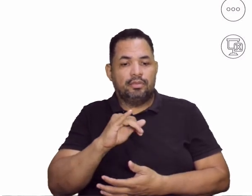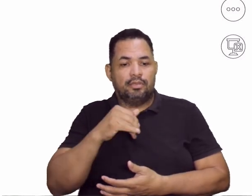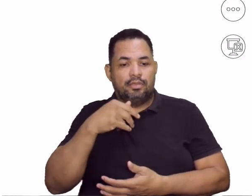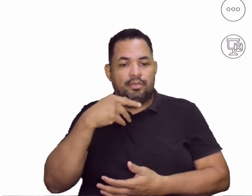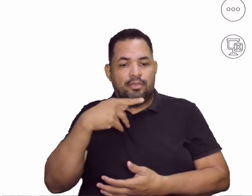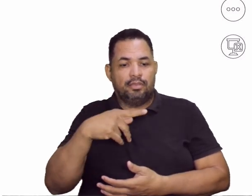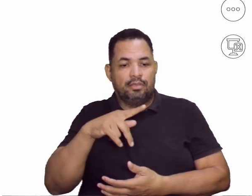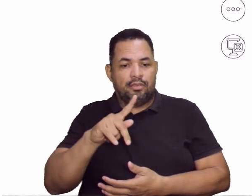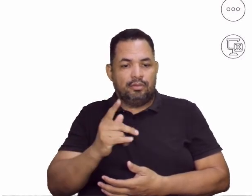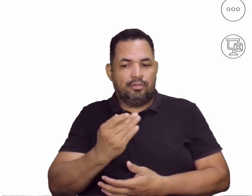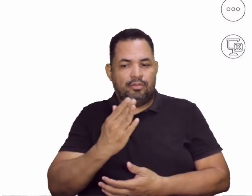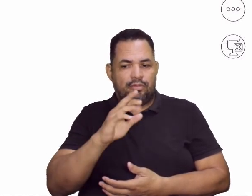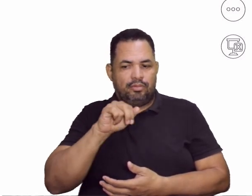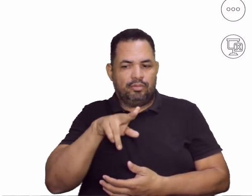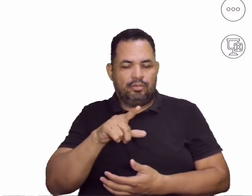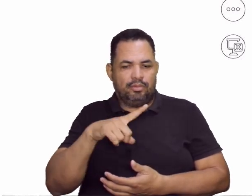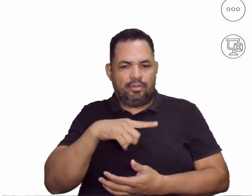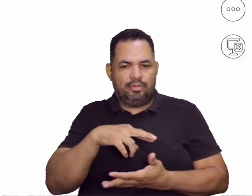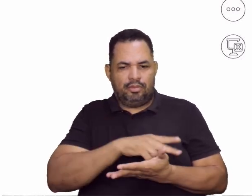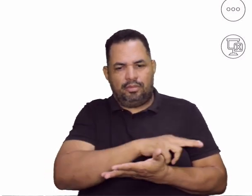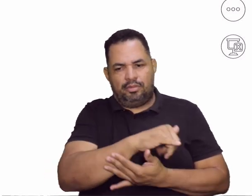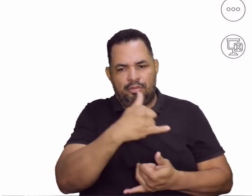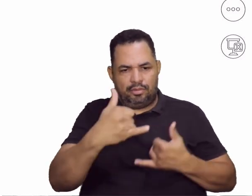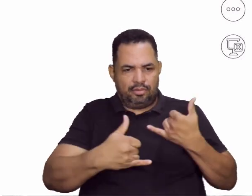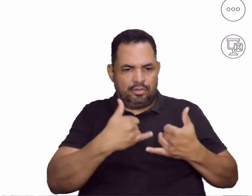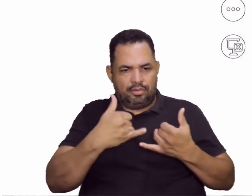rodar vários jogos e aplicativos.